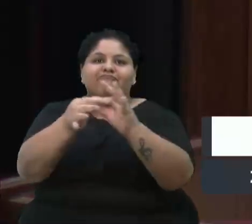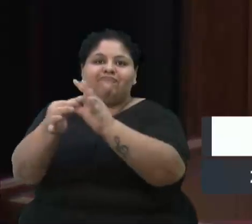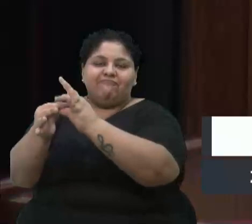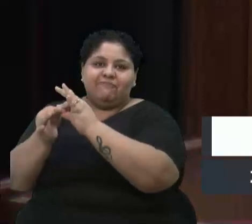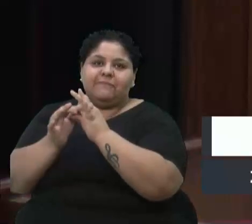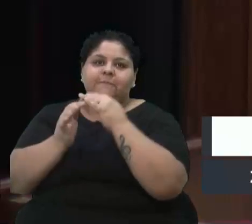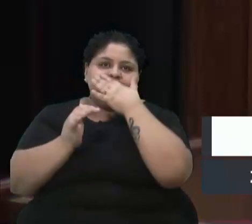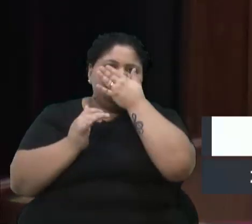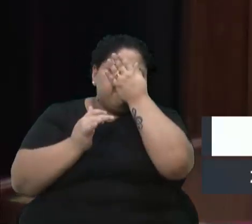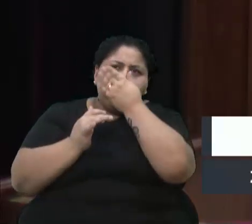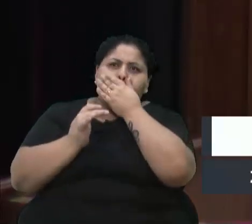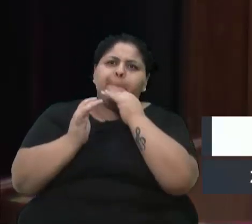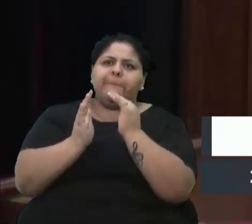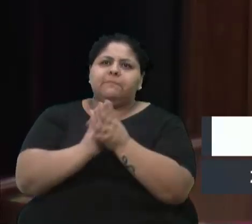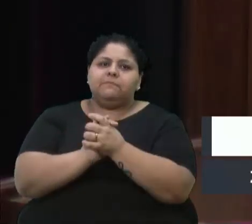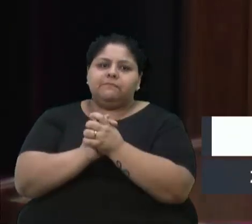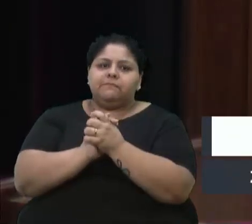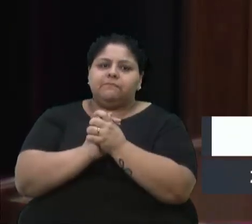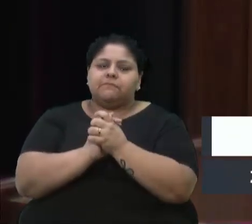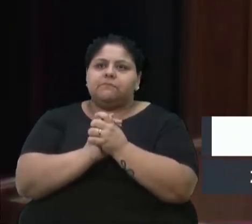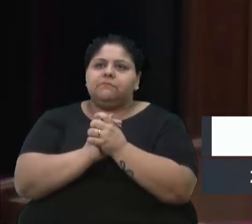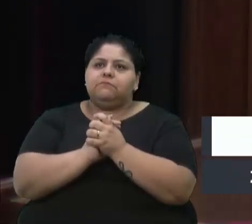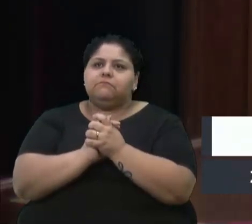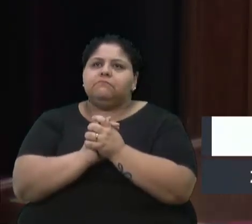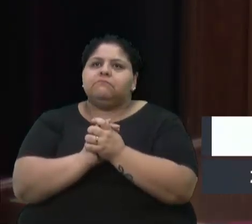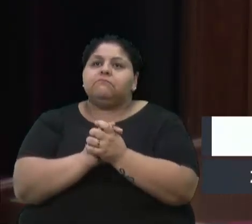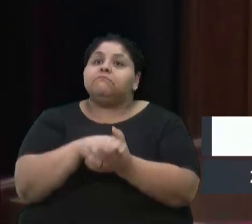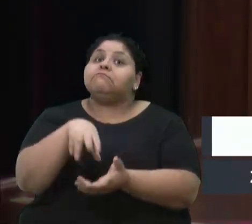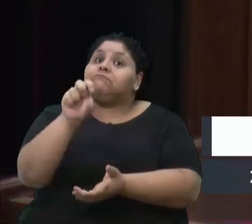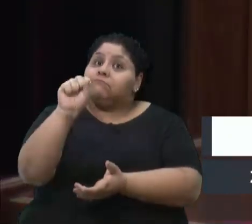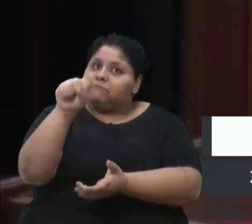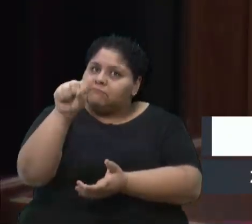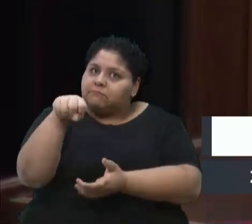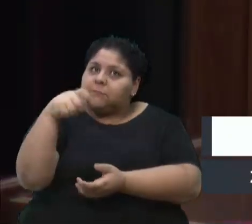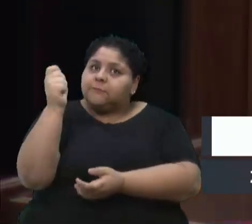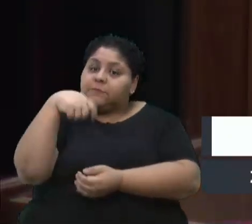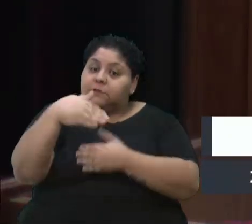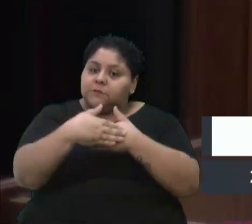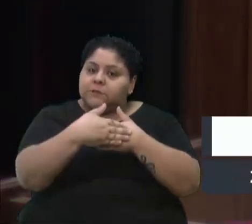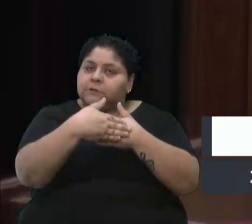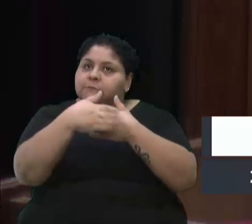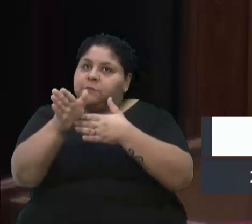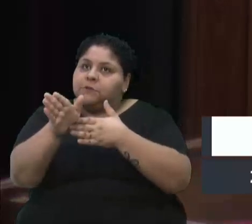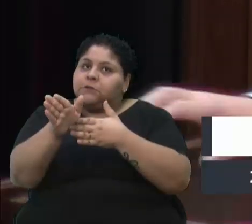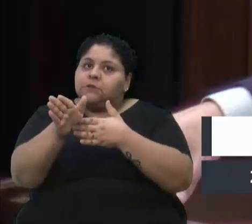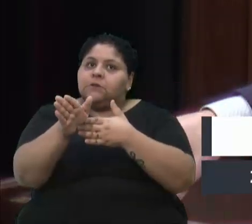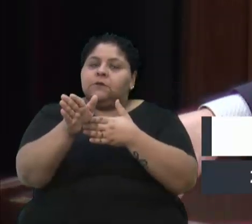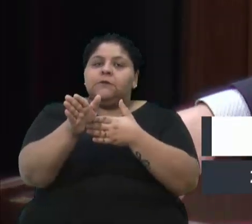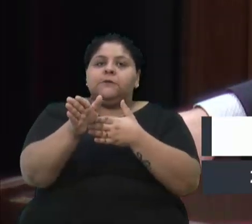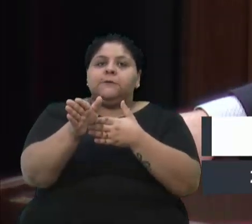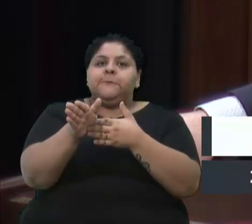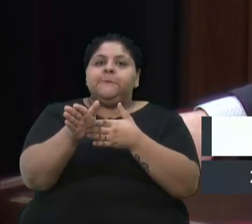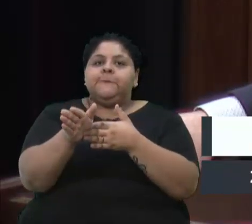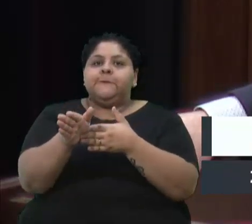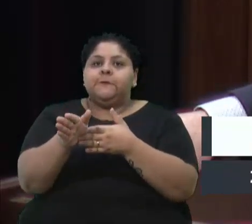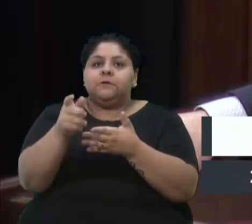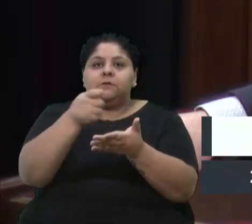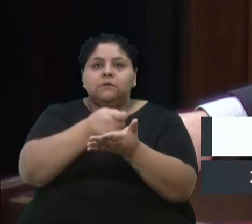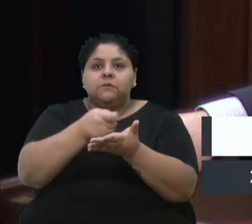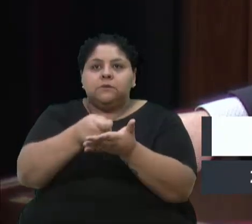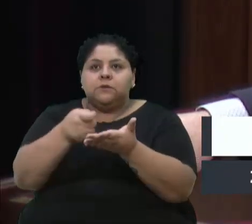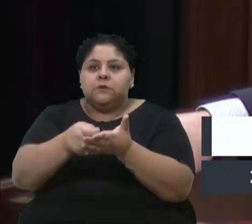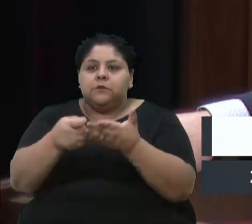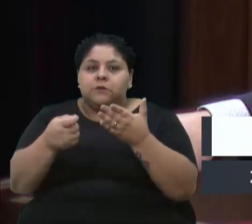Nestes casos, tem que sim ser aberto, assim, um processo de análise